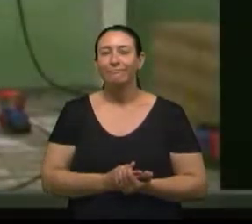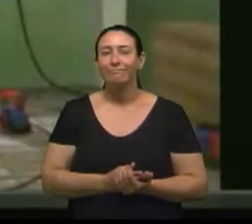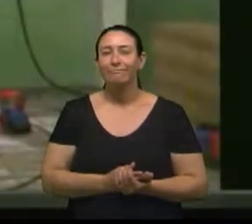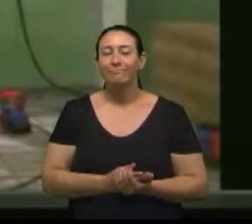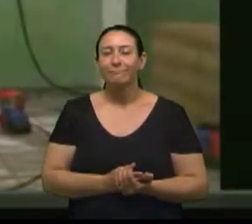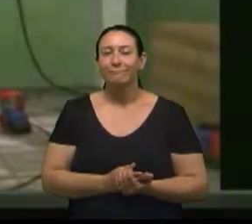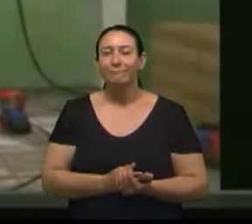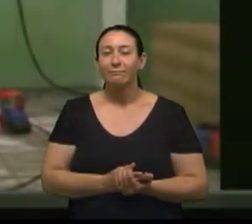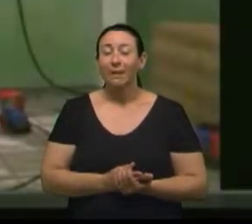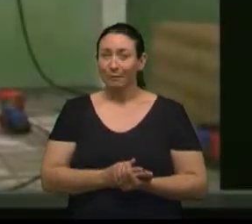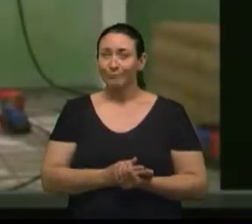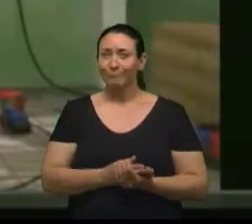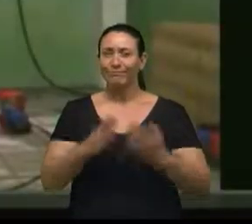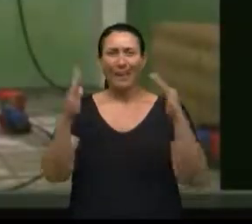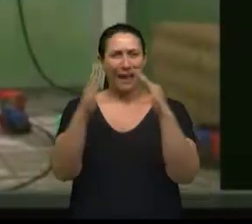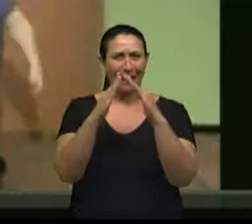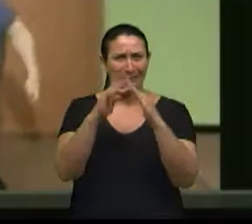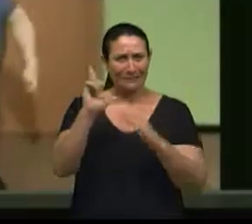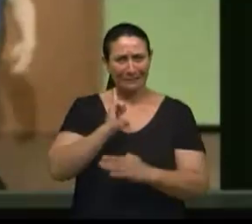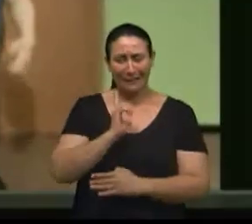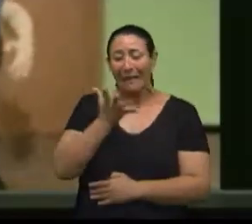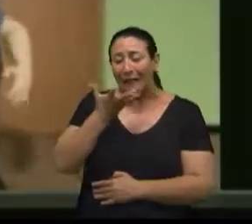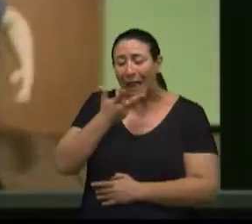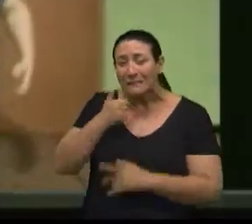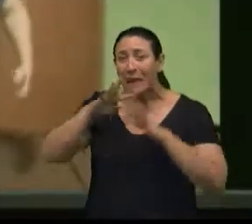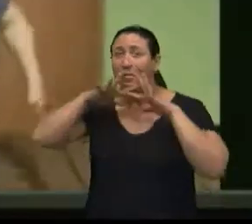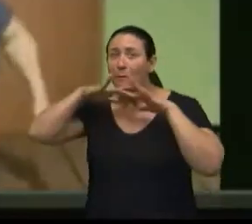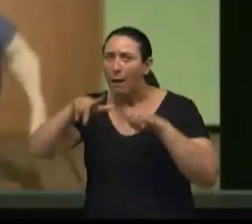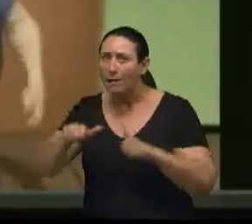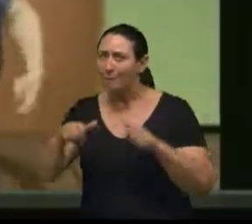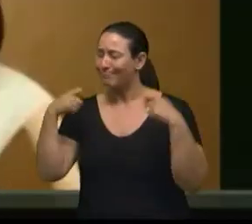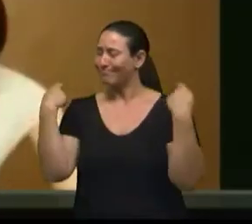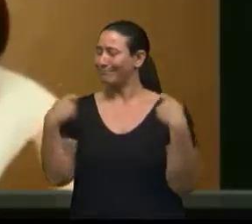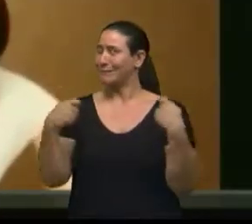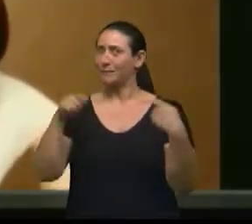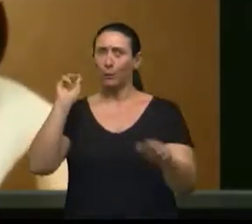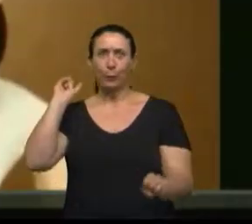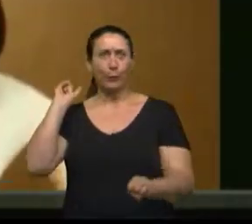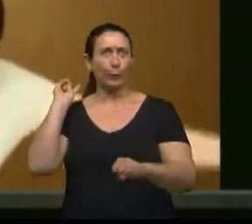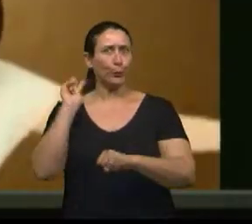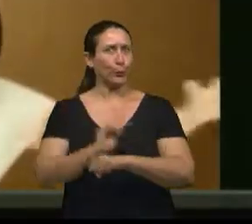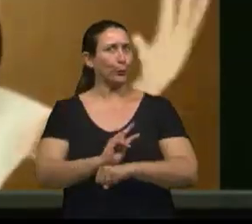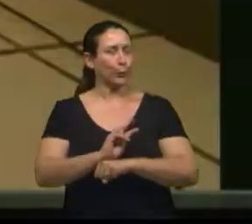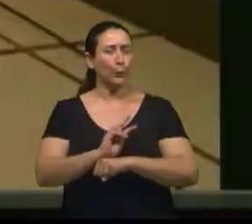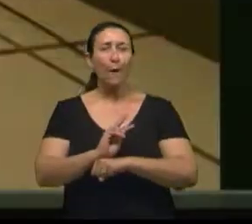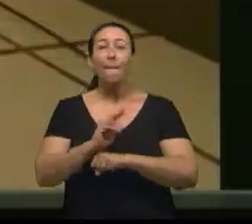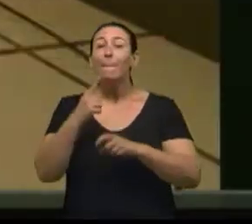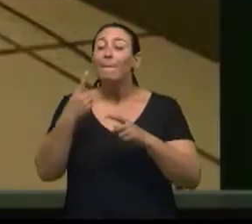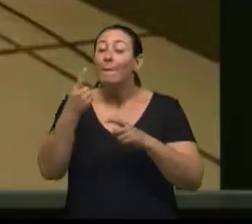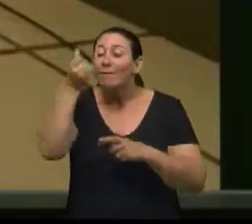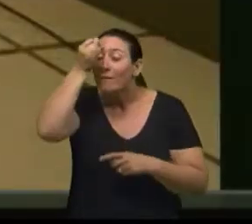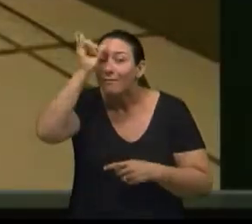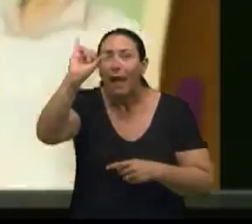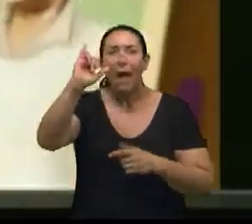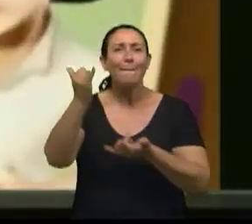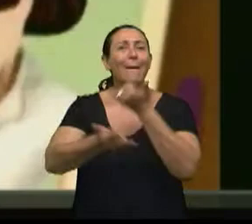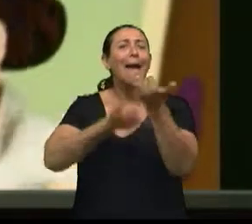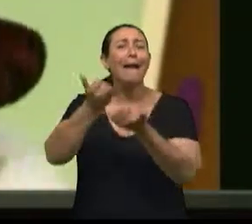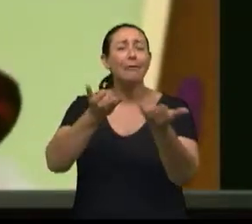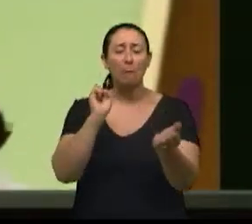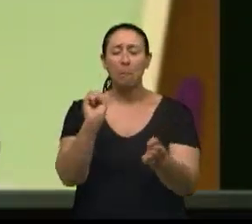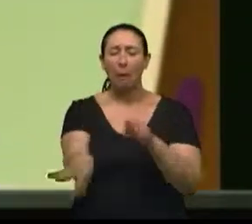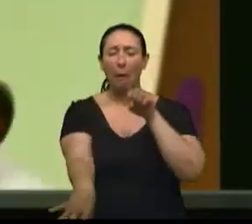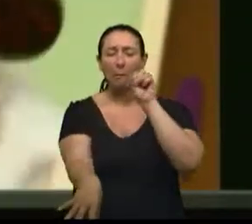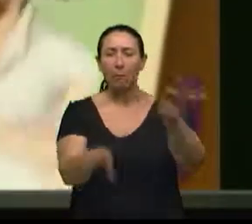Em casas com crianças e animais, a atenção deve ser redobrada, para que brinquedos não fiquem espalhados.